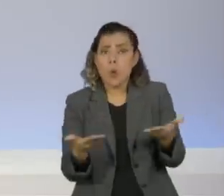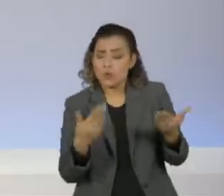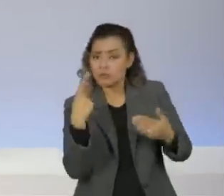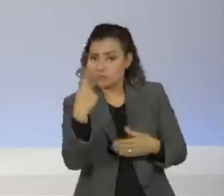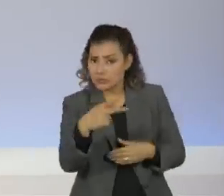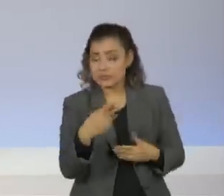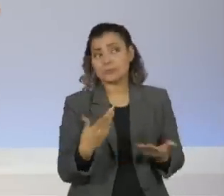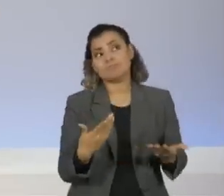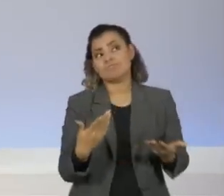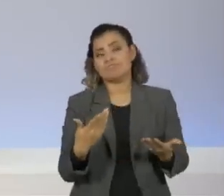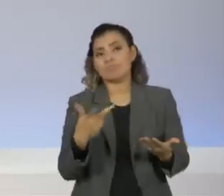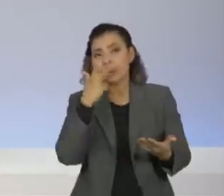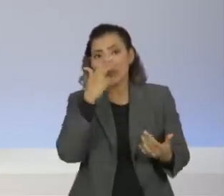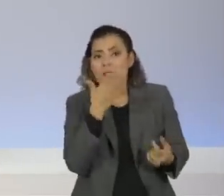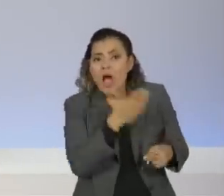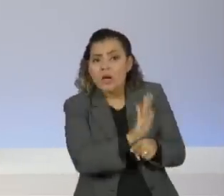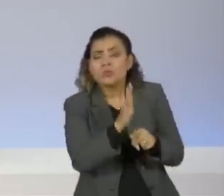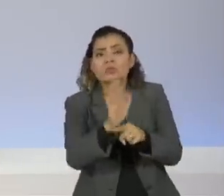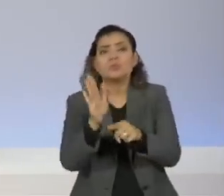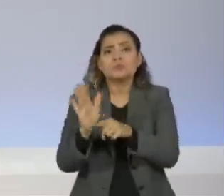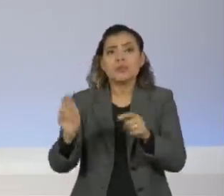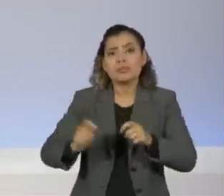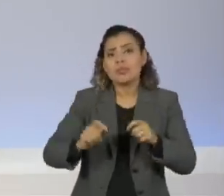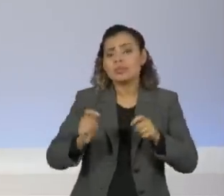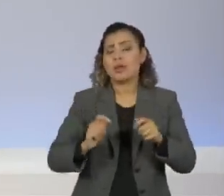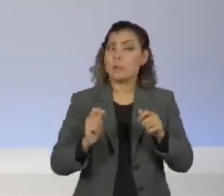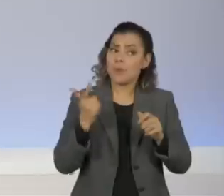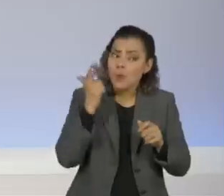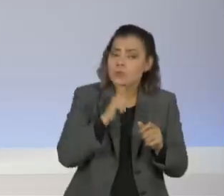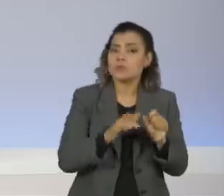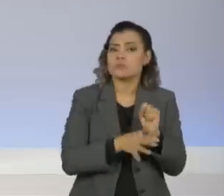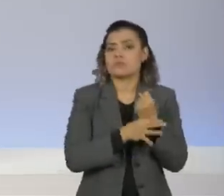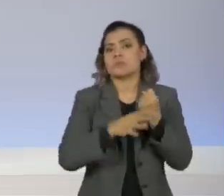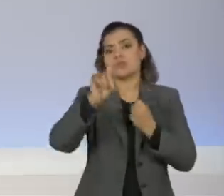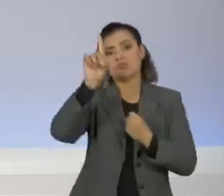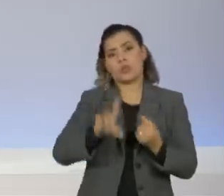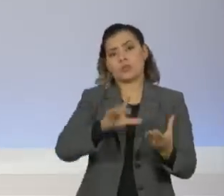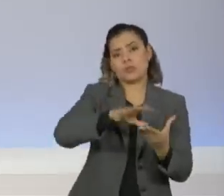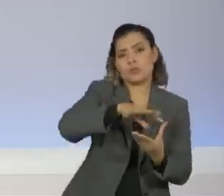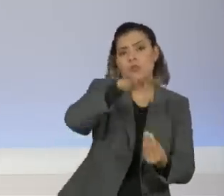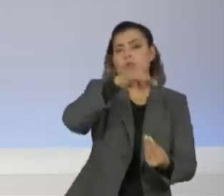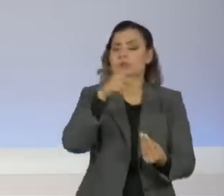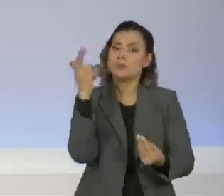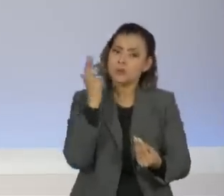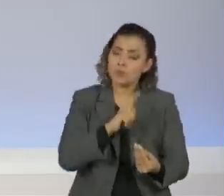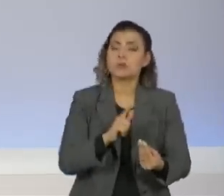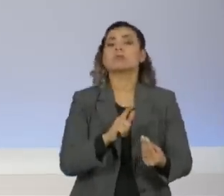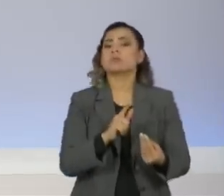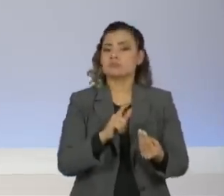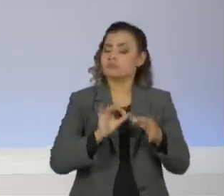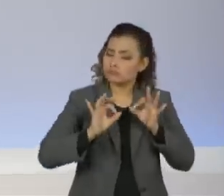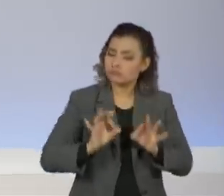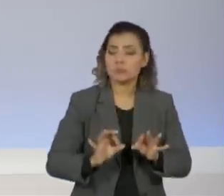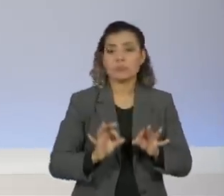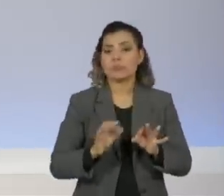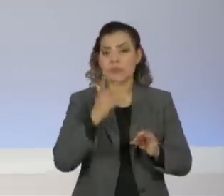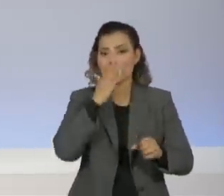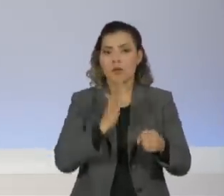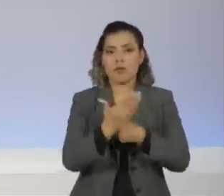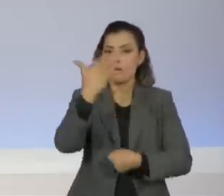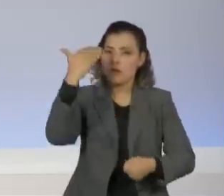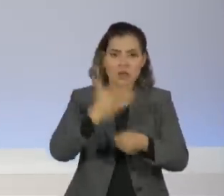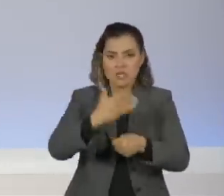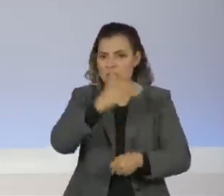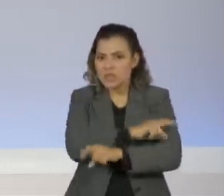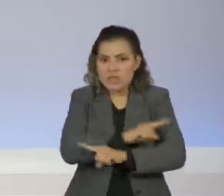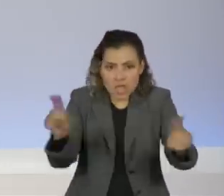viveu, sabe, pode colaborar para a gente poder garantir os direitos democráticos, garantir que a gente não vai ter o fascismo implantado no